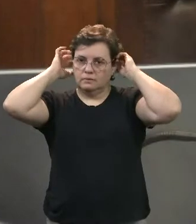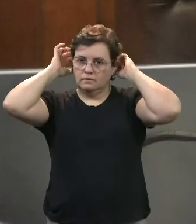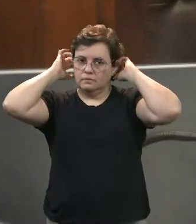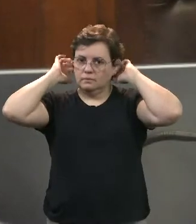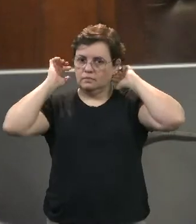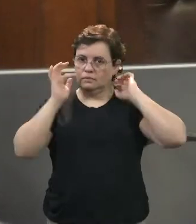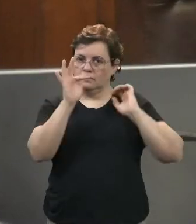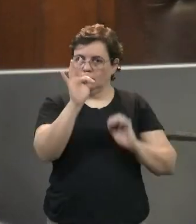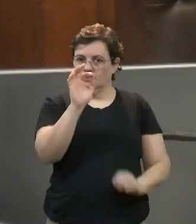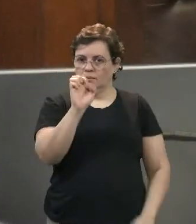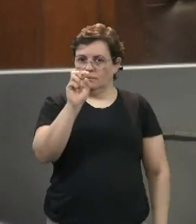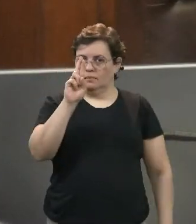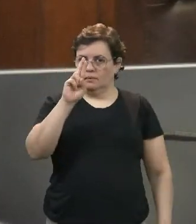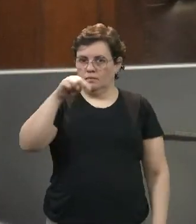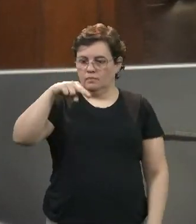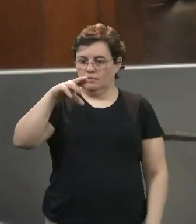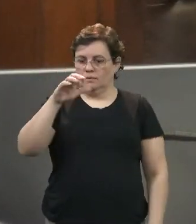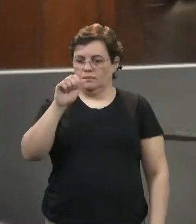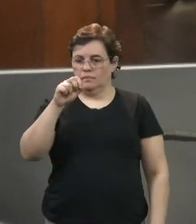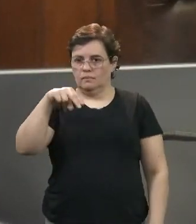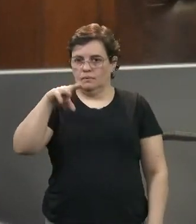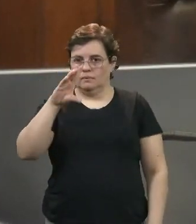Fernando Antônio Tenório, não é?